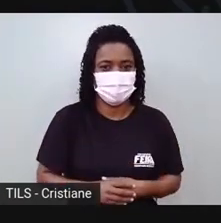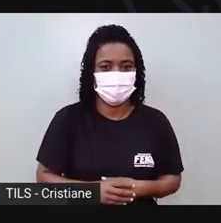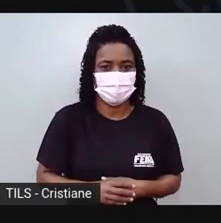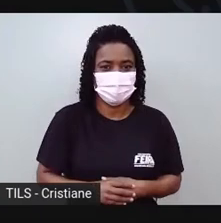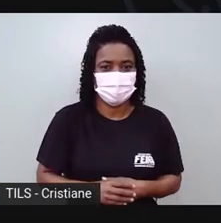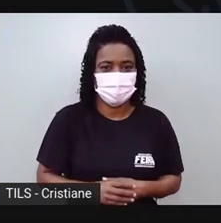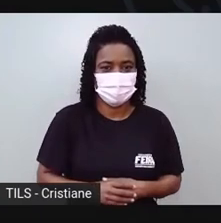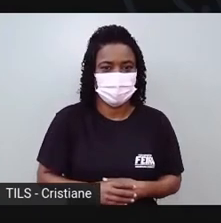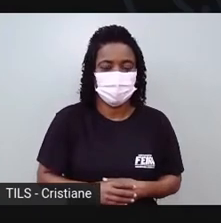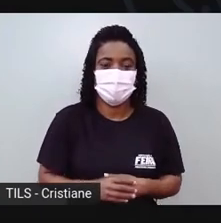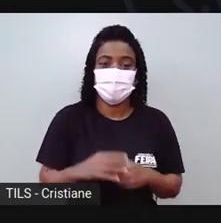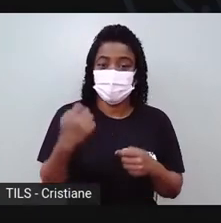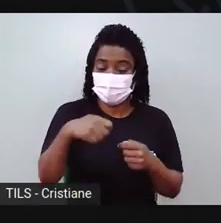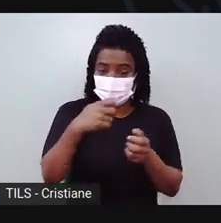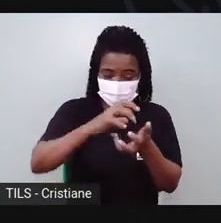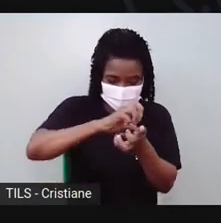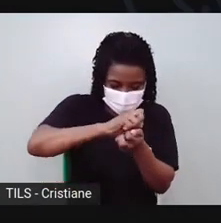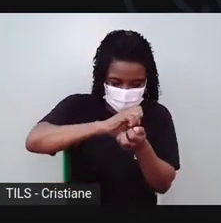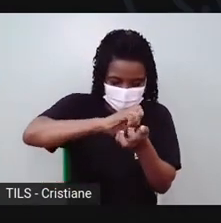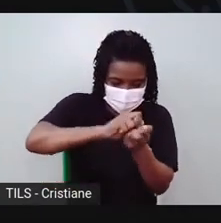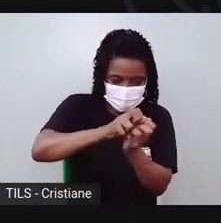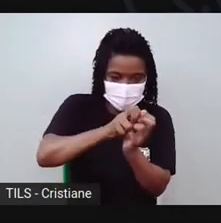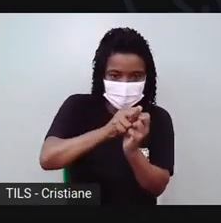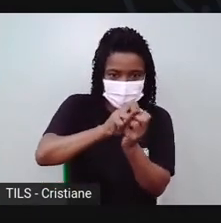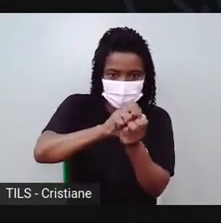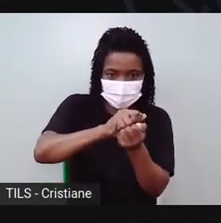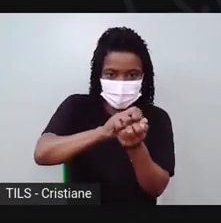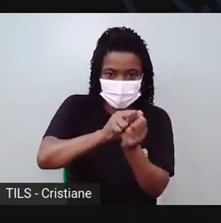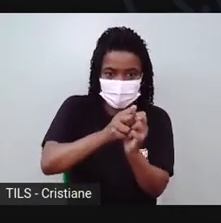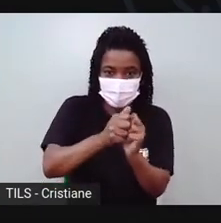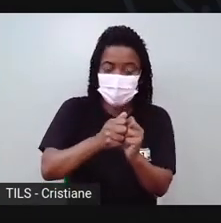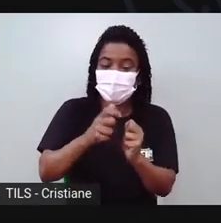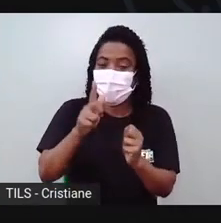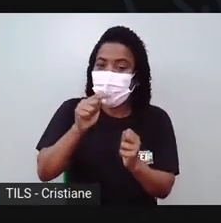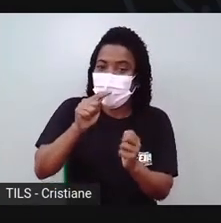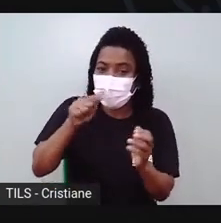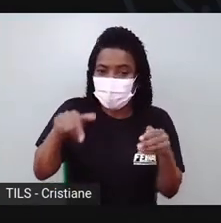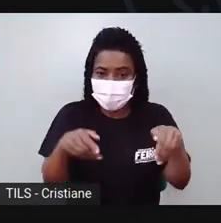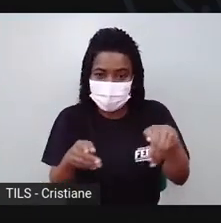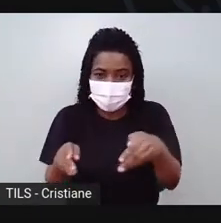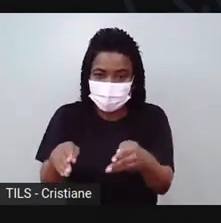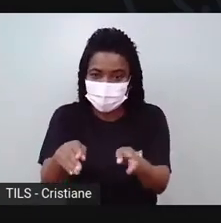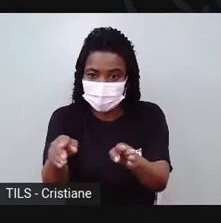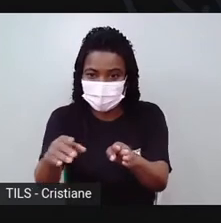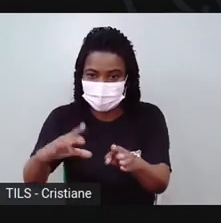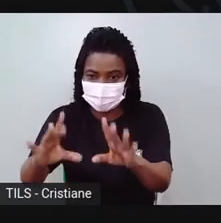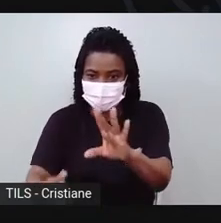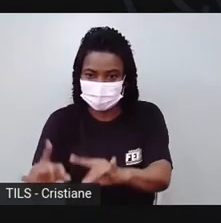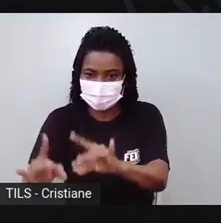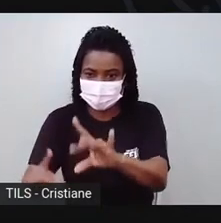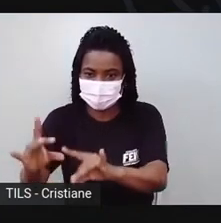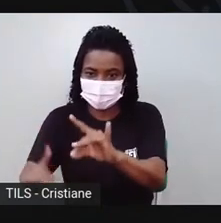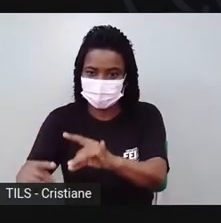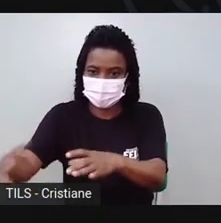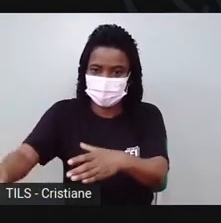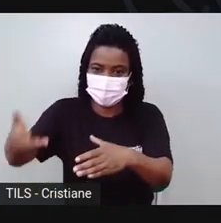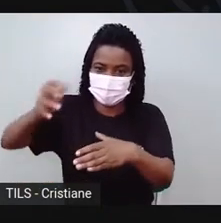colhida, né? trouxeram lá do rio. E aí cortaram os pacotinhos.